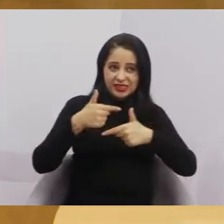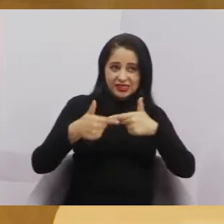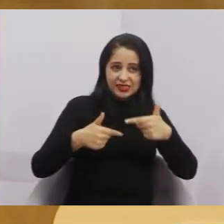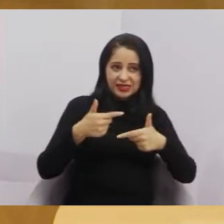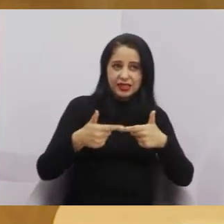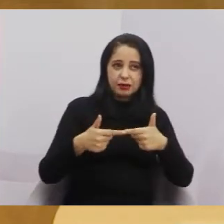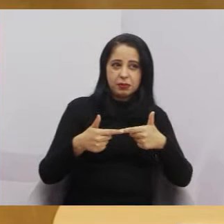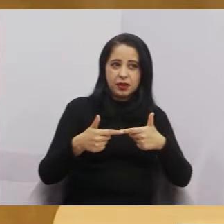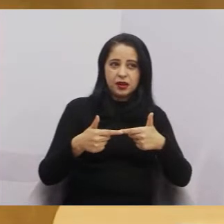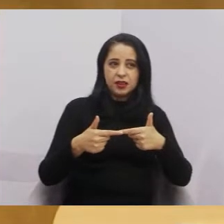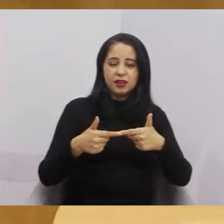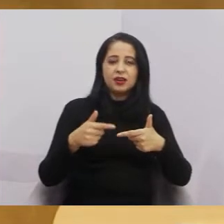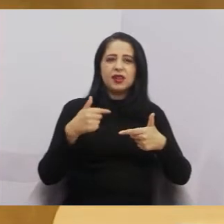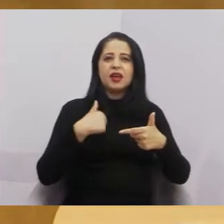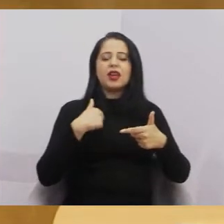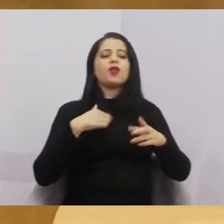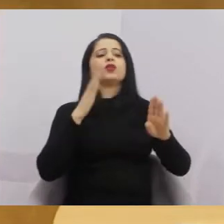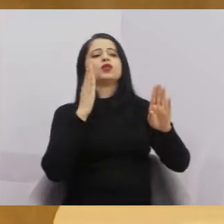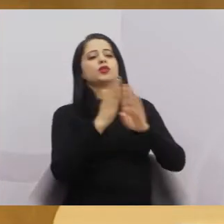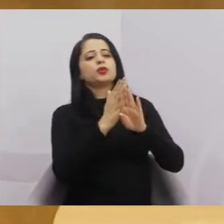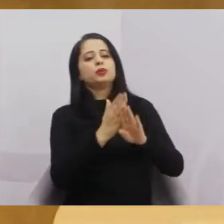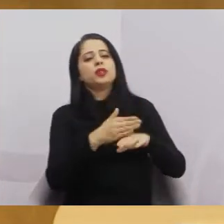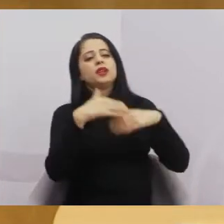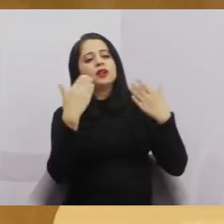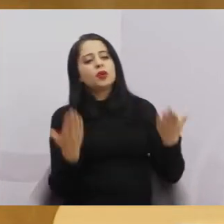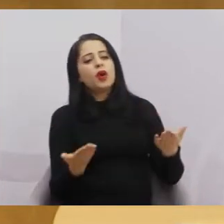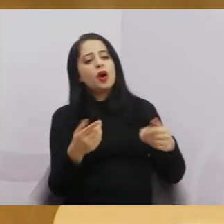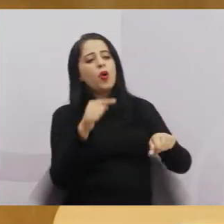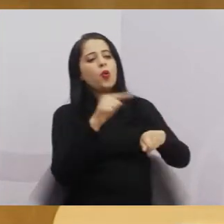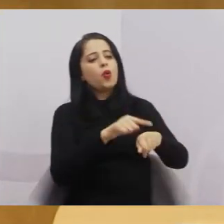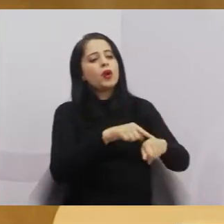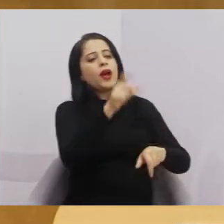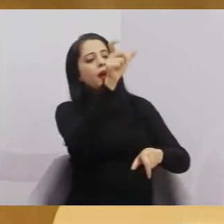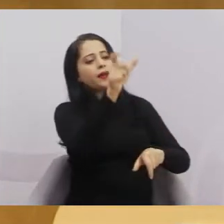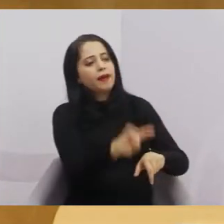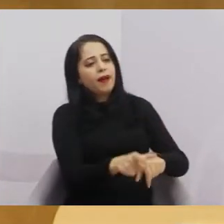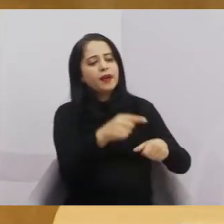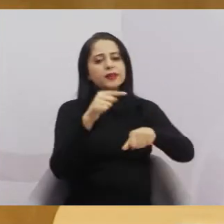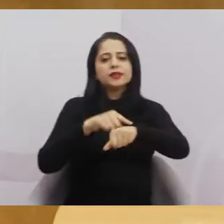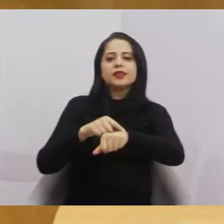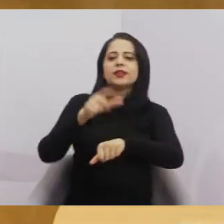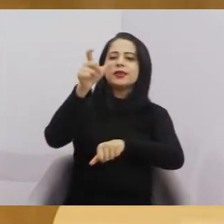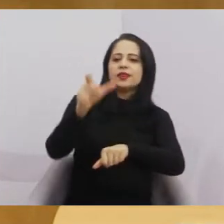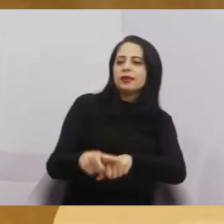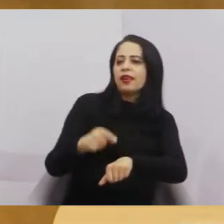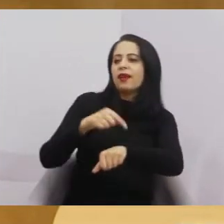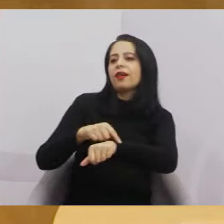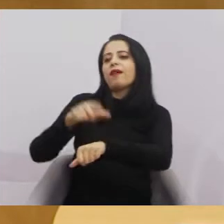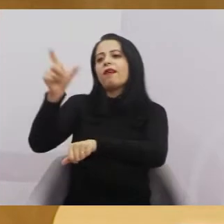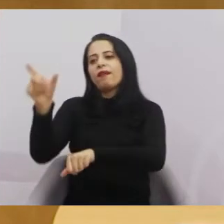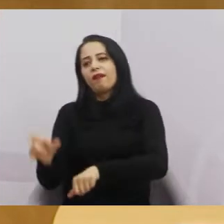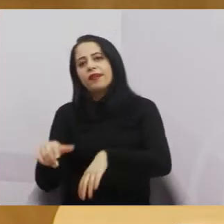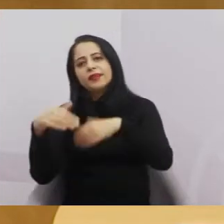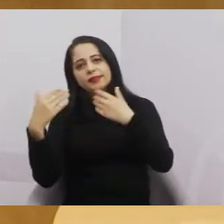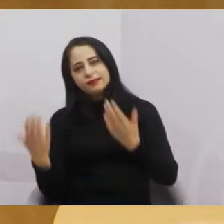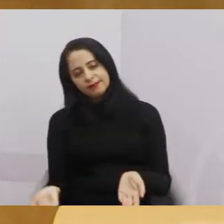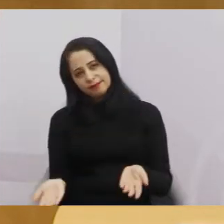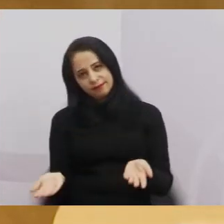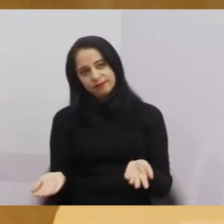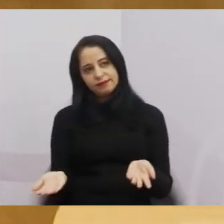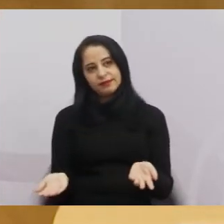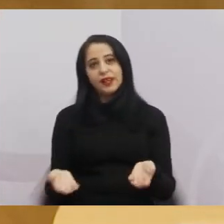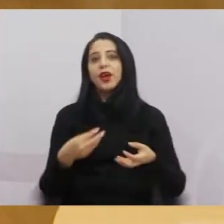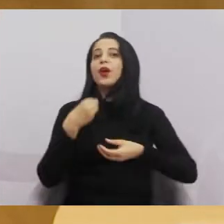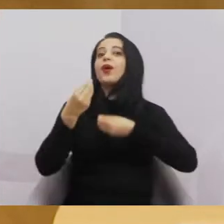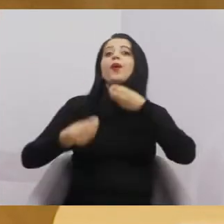vai eu descobrir que hora que aquela questão que vai ser discutida, o interessado daquela questão está trabalhando ou não.